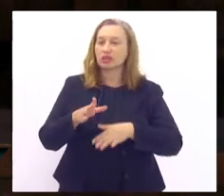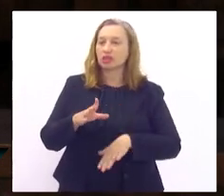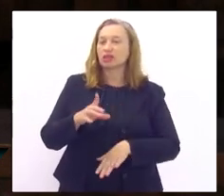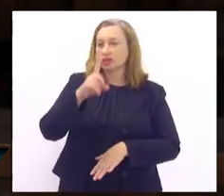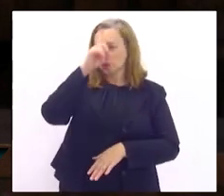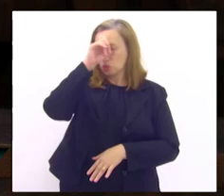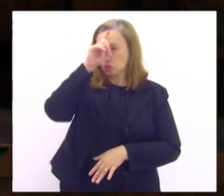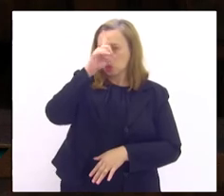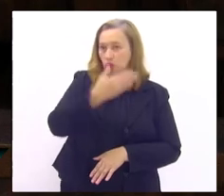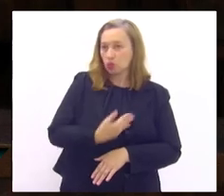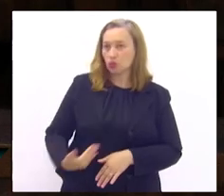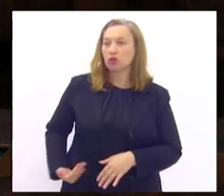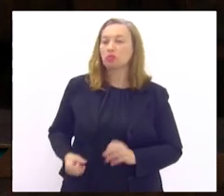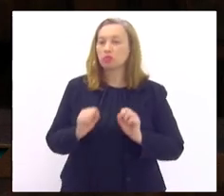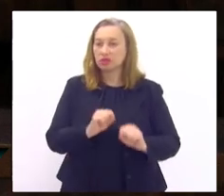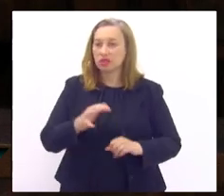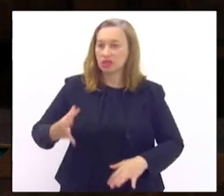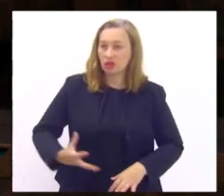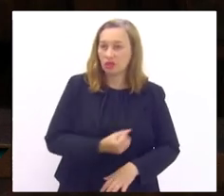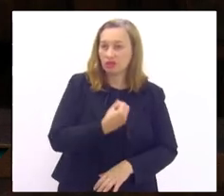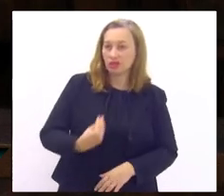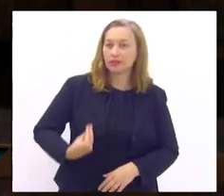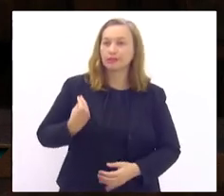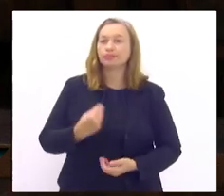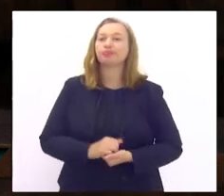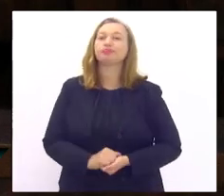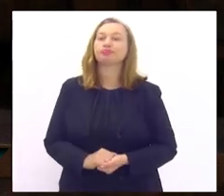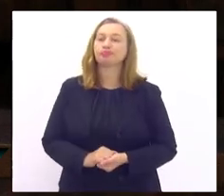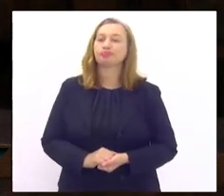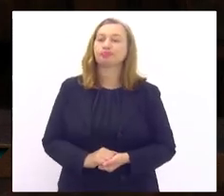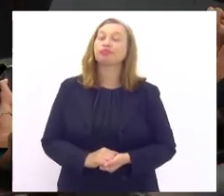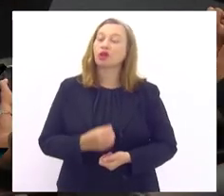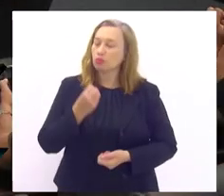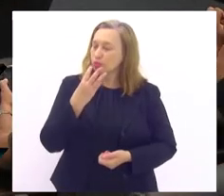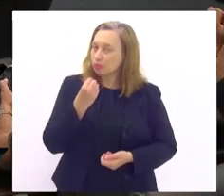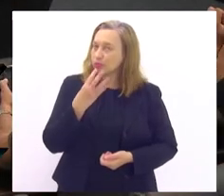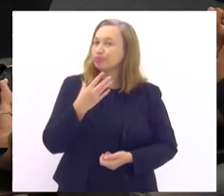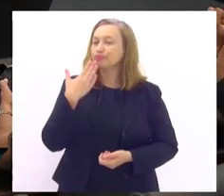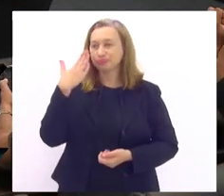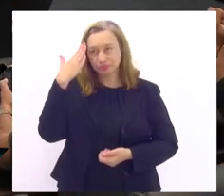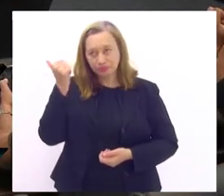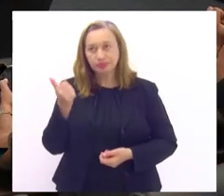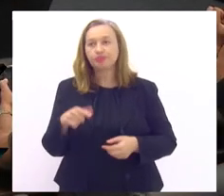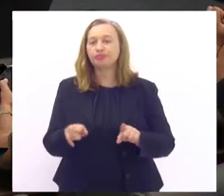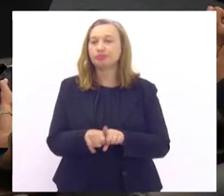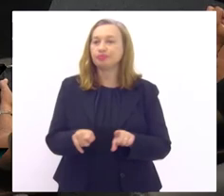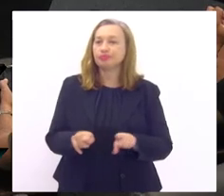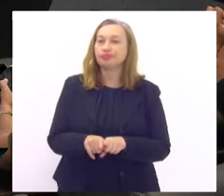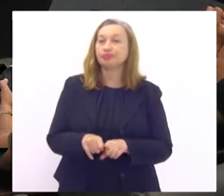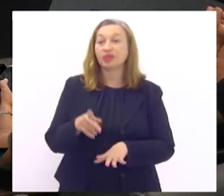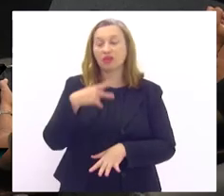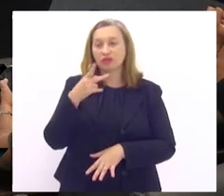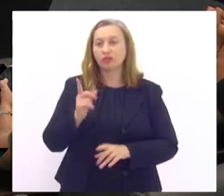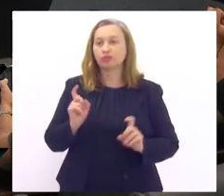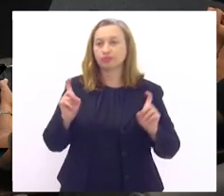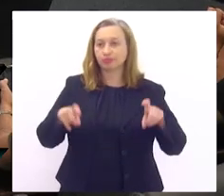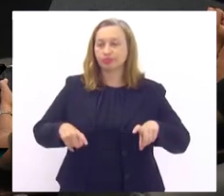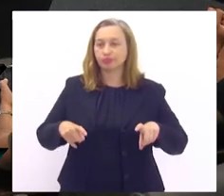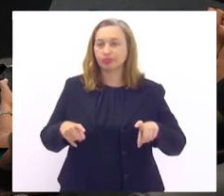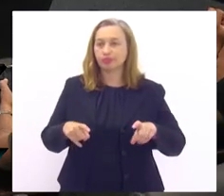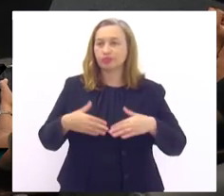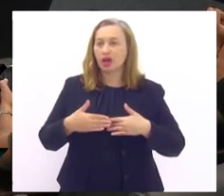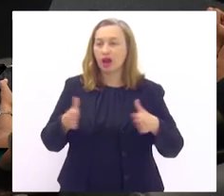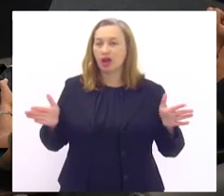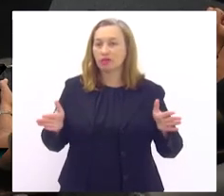poderia estar atuando e salvando vidas muito bom muito bom saber disso também como eu falo meu gabinete é muito